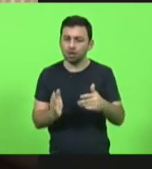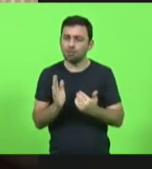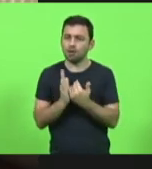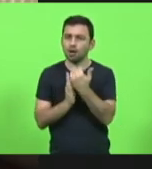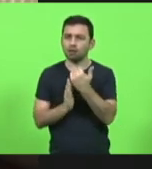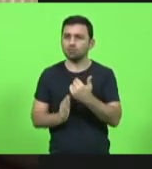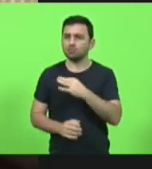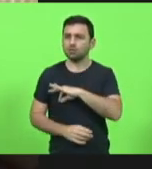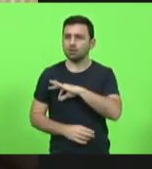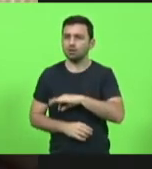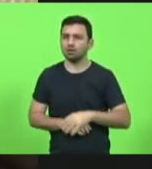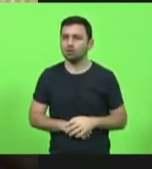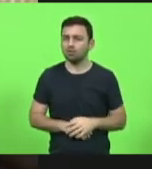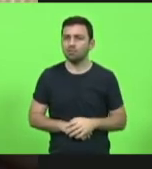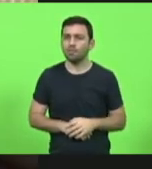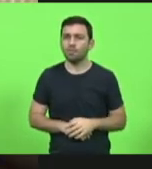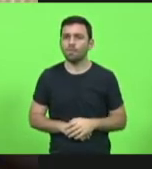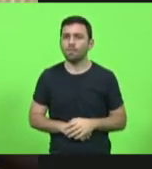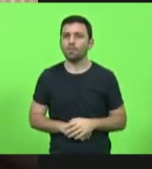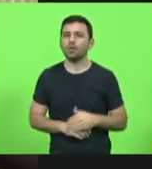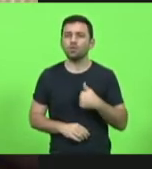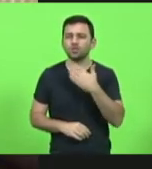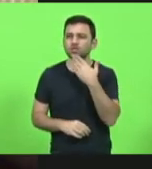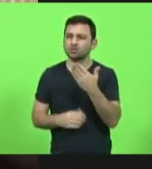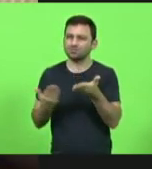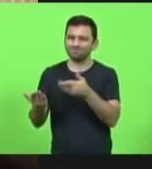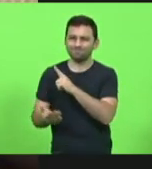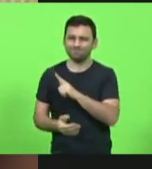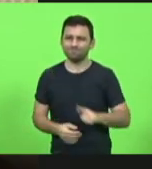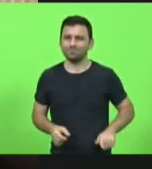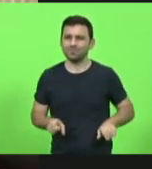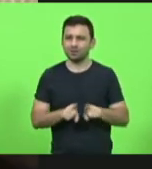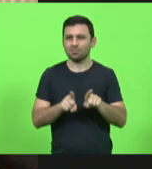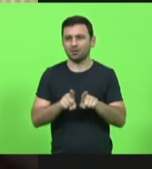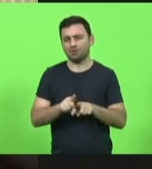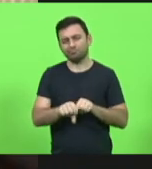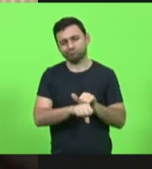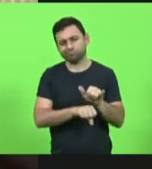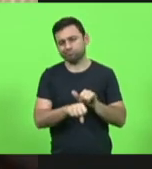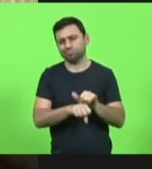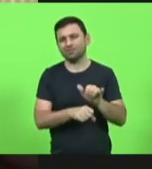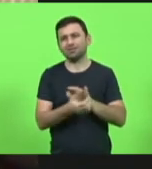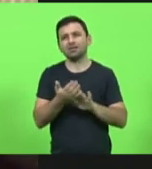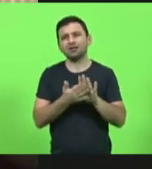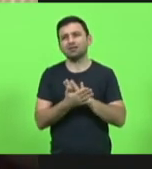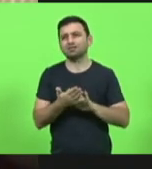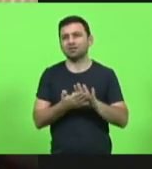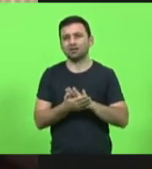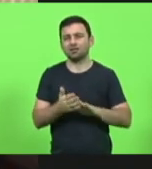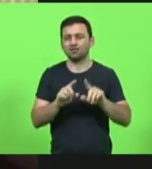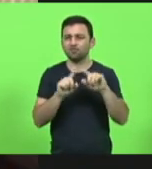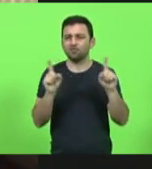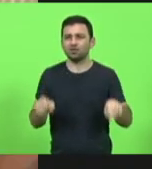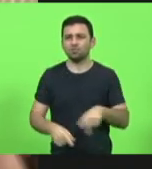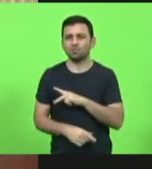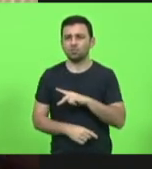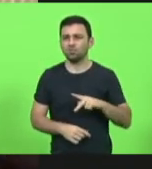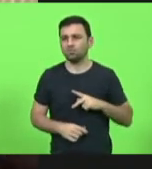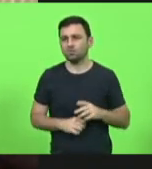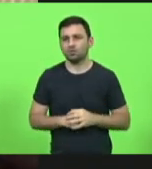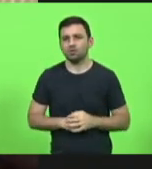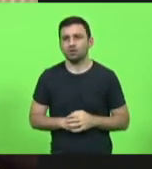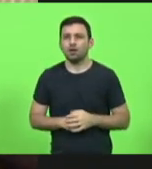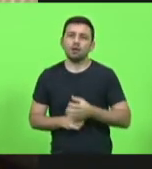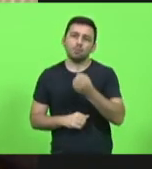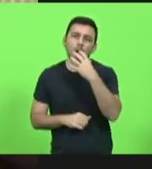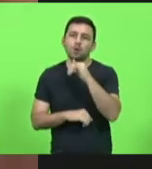Outra coisa, eu vou pedir para que o governo pare de enganar o funcionário público. É bom fazer um